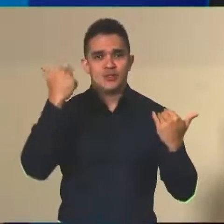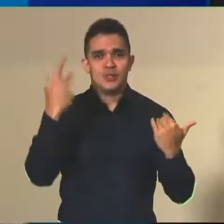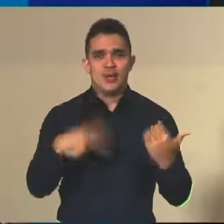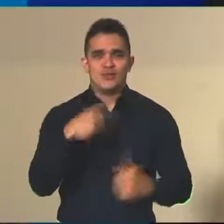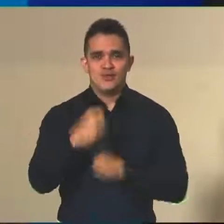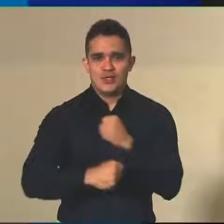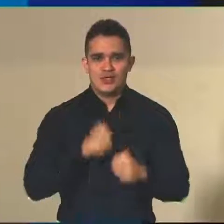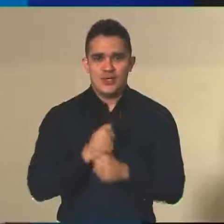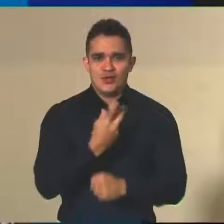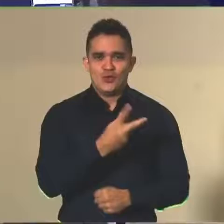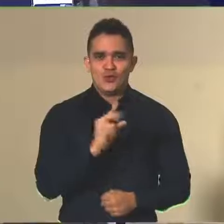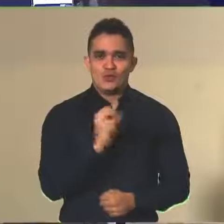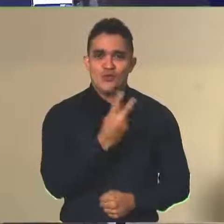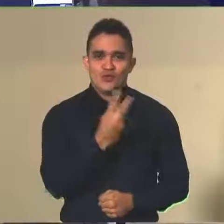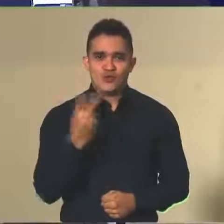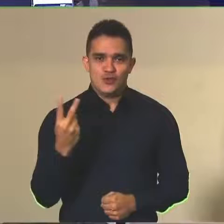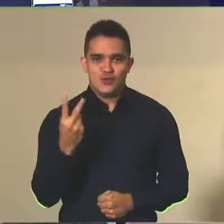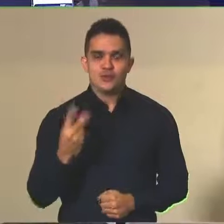ano. Obrigado.